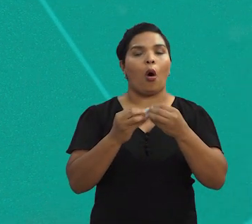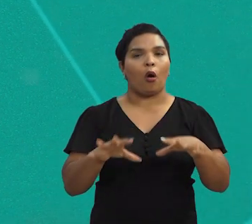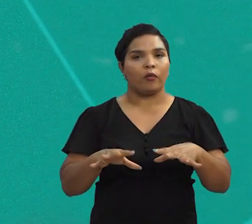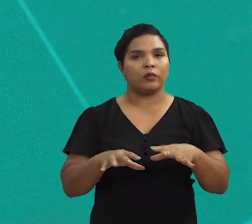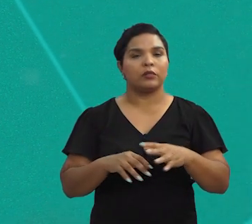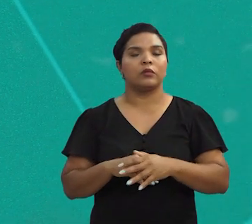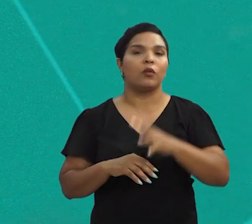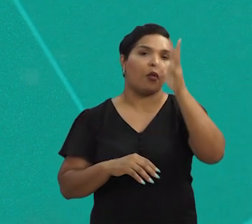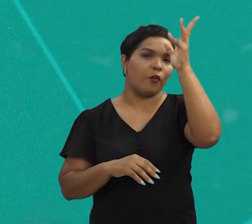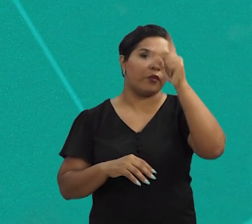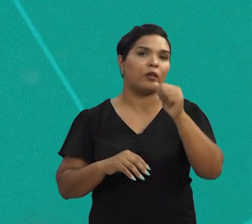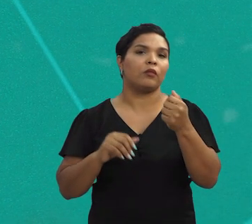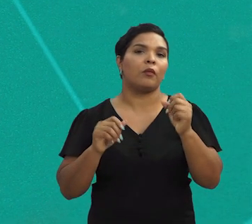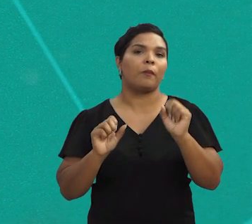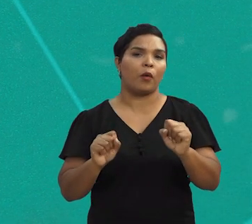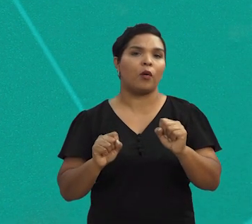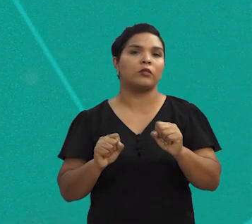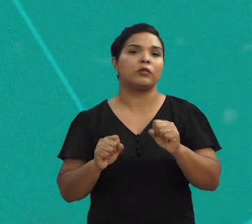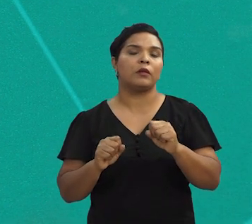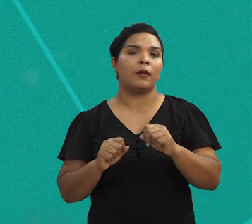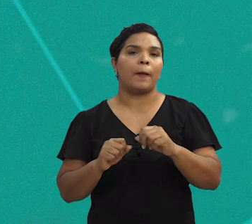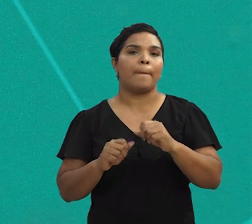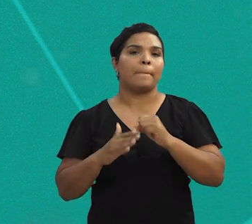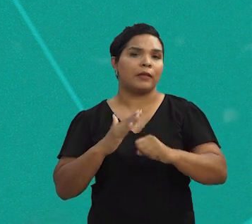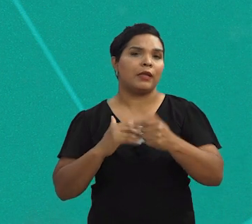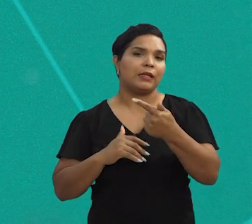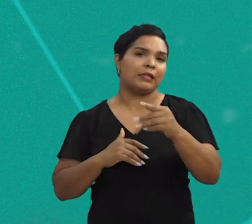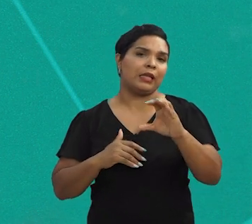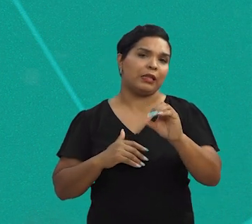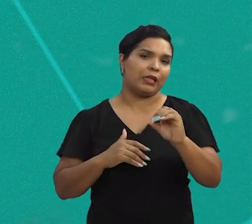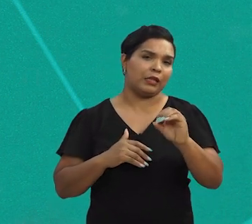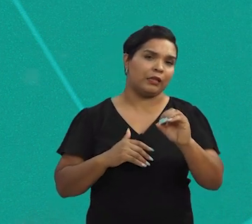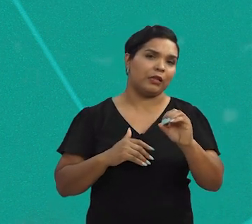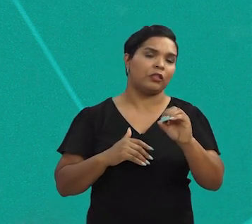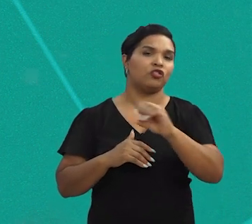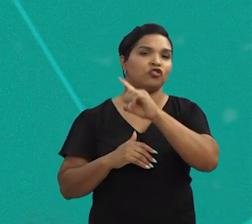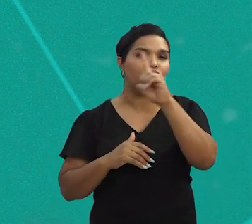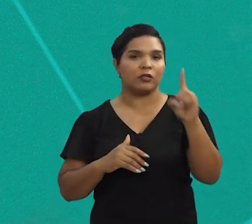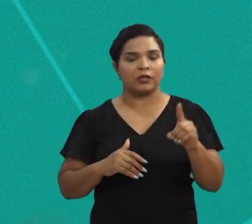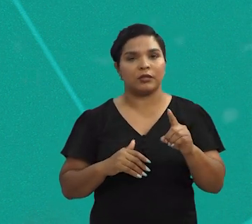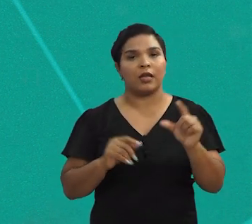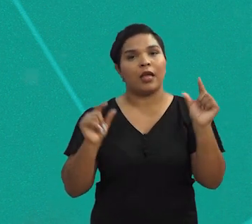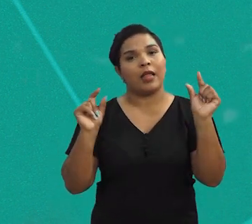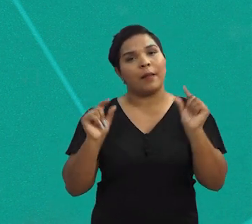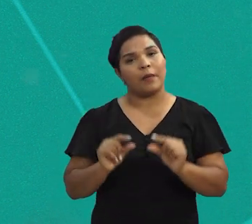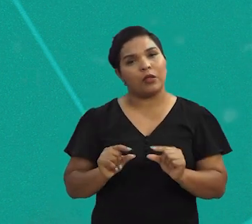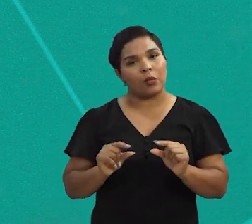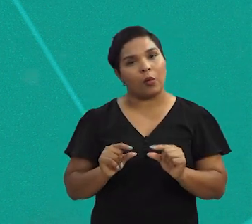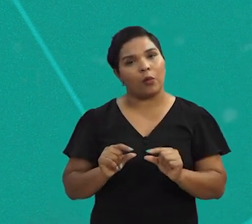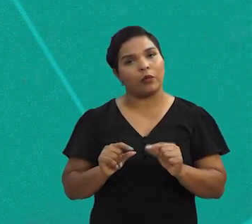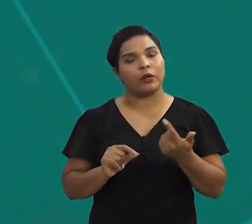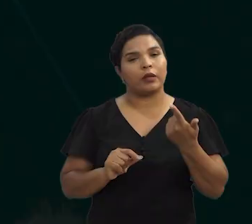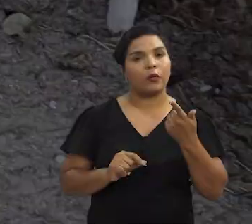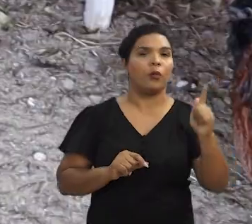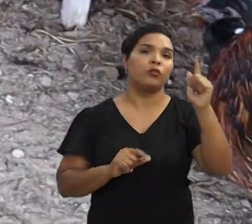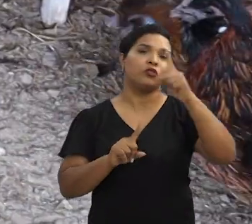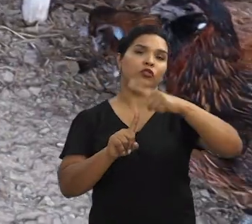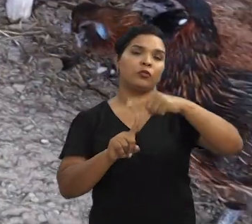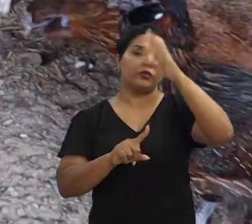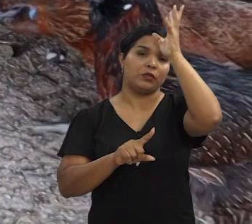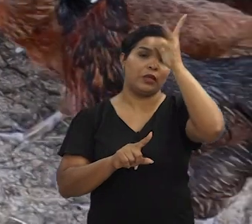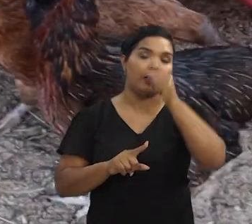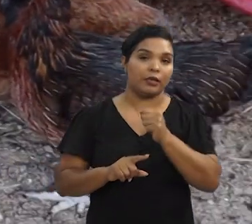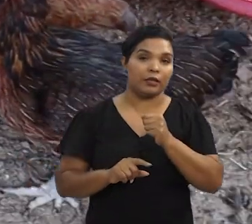O franguinho pode ser abatido entre 70 e 80 dias próximo a 2 quilos. Ela é um pouco menor do que o material caipira para corte.